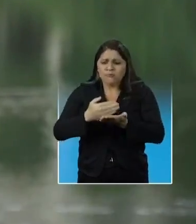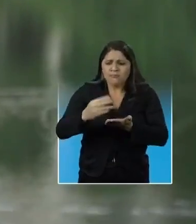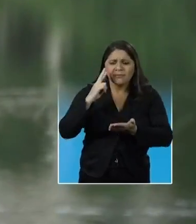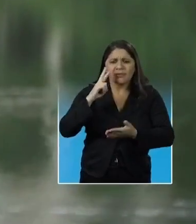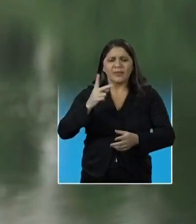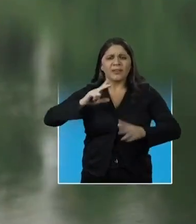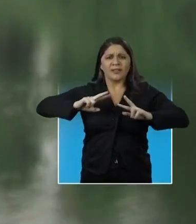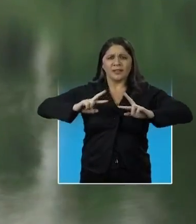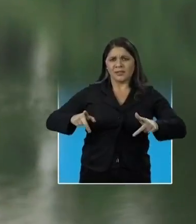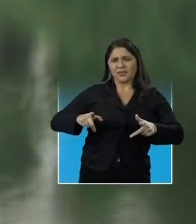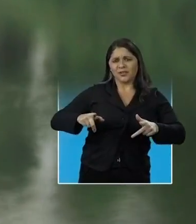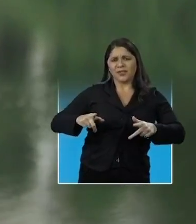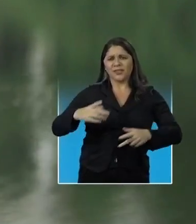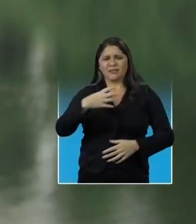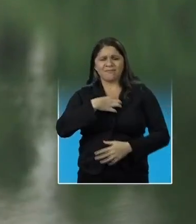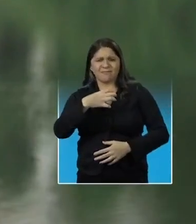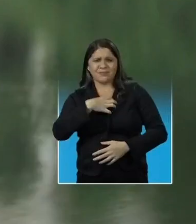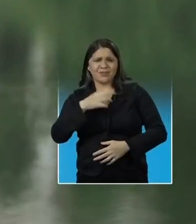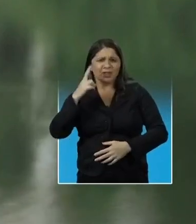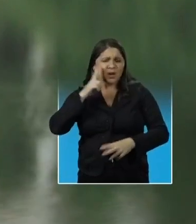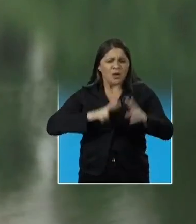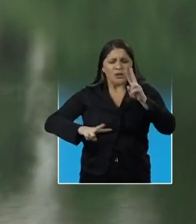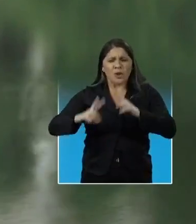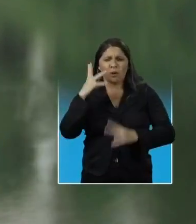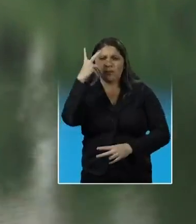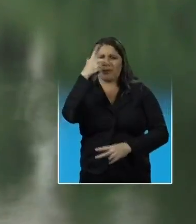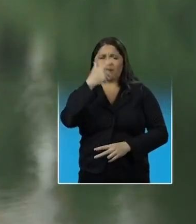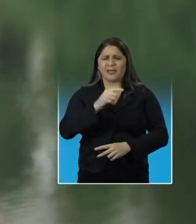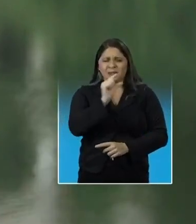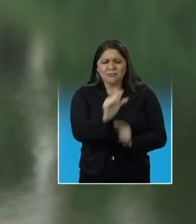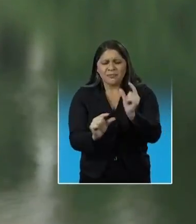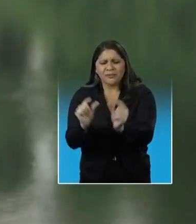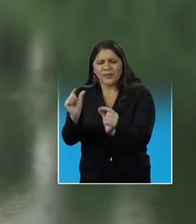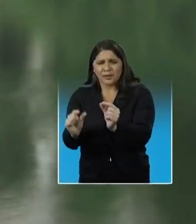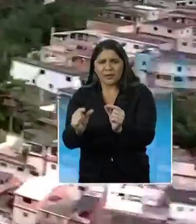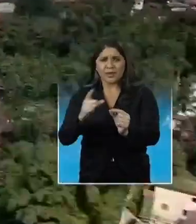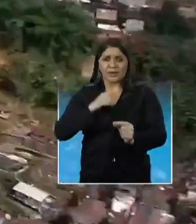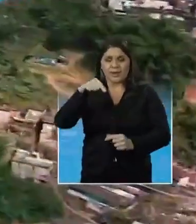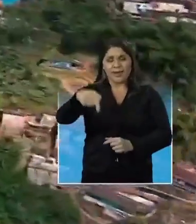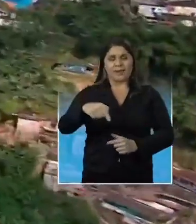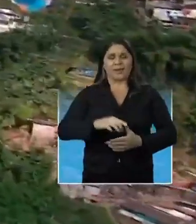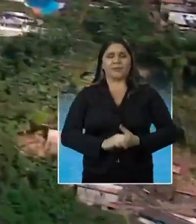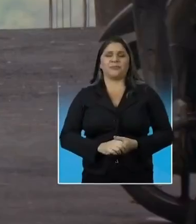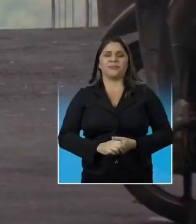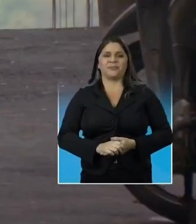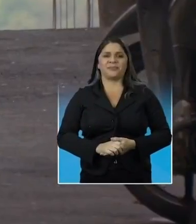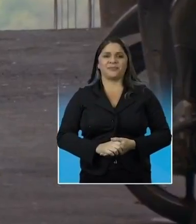com outro olhar. Então, às vezes a beleza tem pequenas coisas que tem por aqui pelo morro.